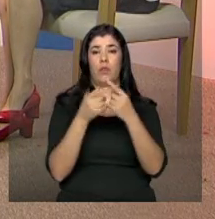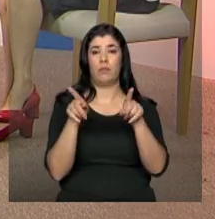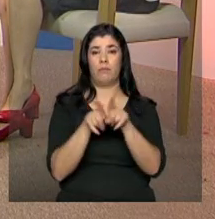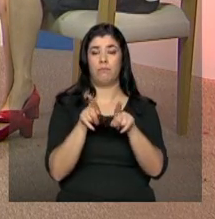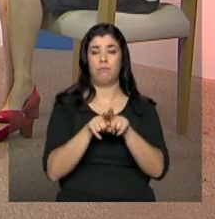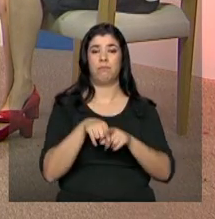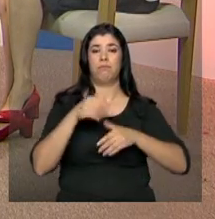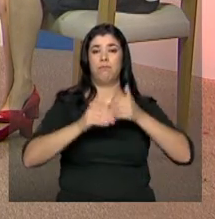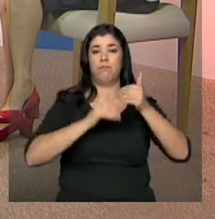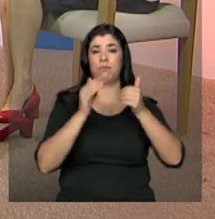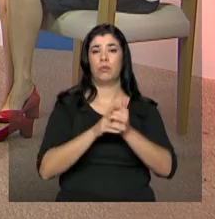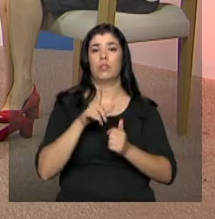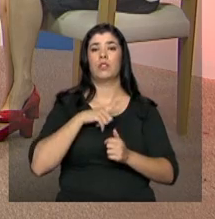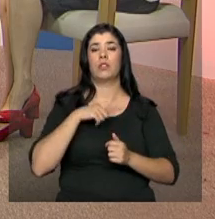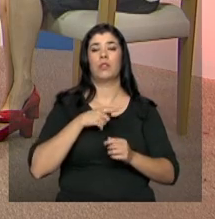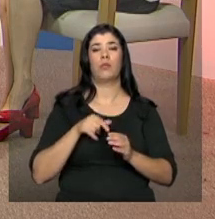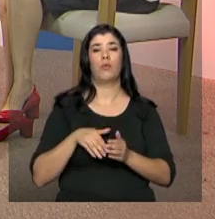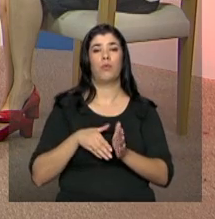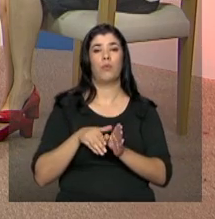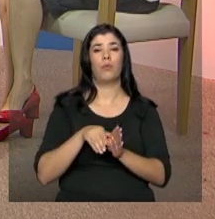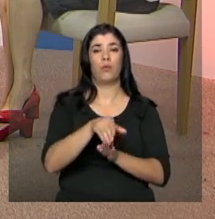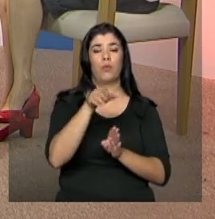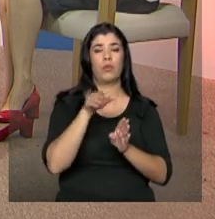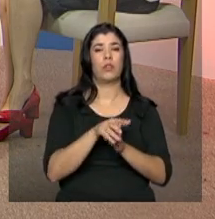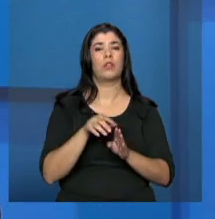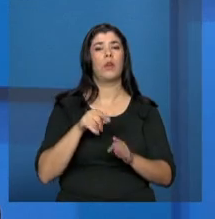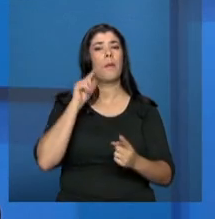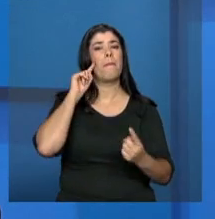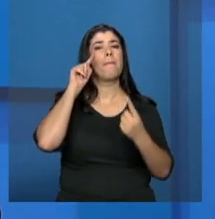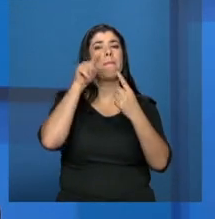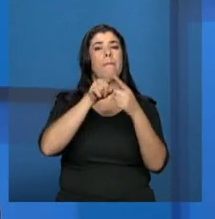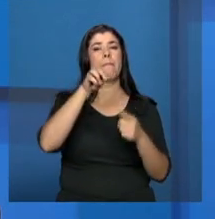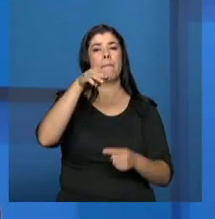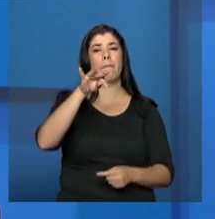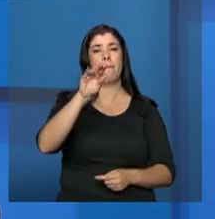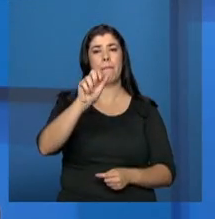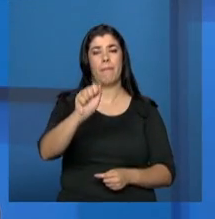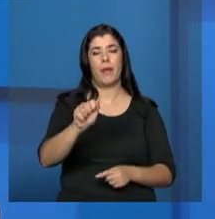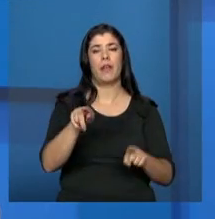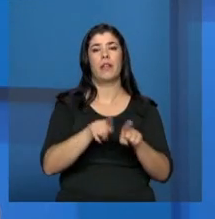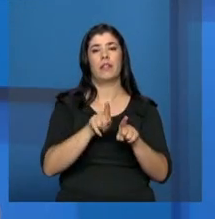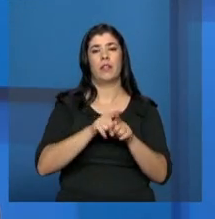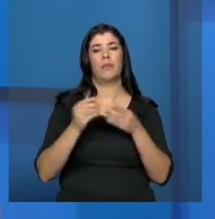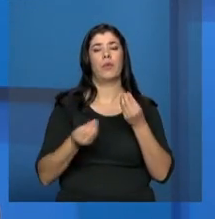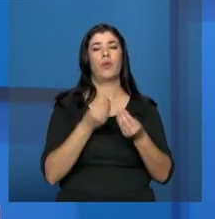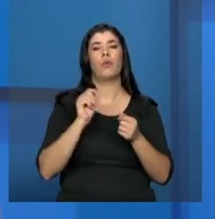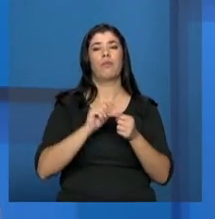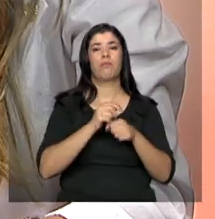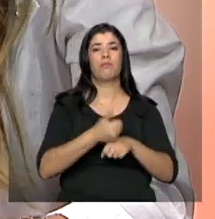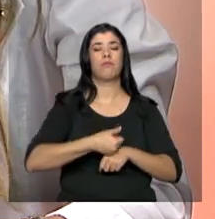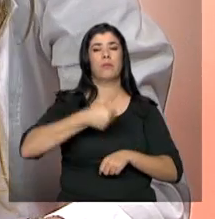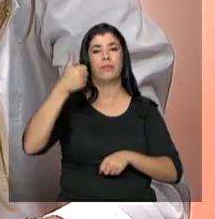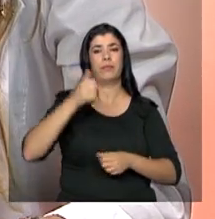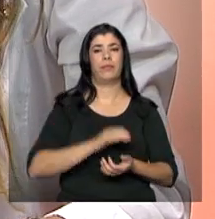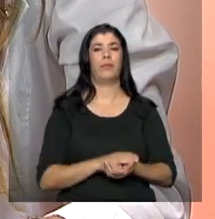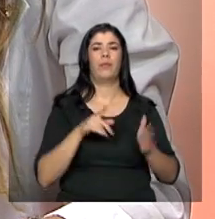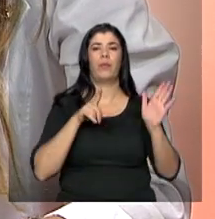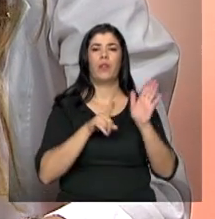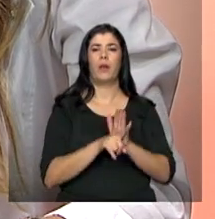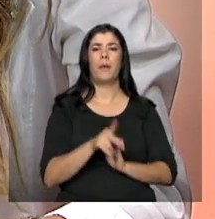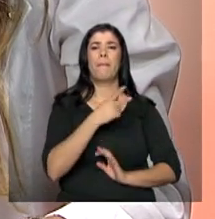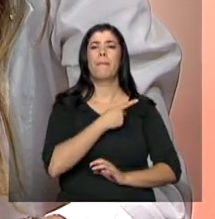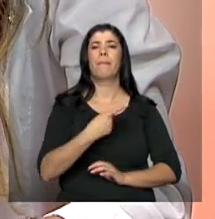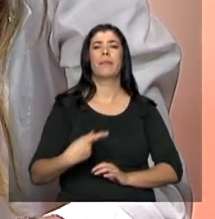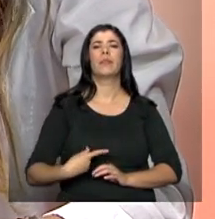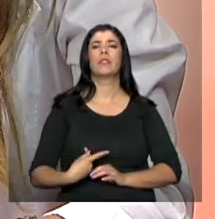as deliberações, ou seja, as metas, objetivos e o que nós queremos implementar. E, presidente, como que esse